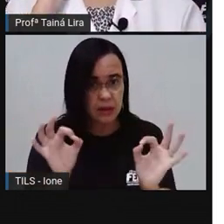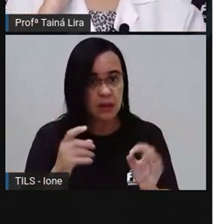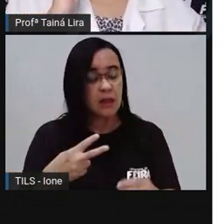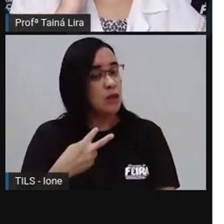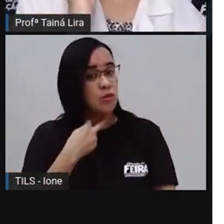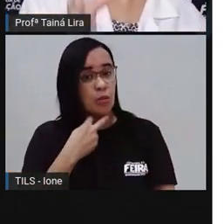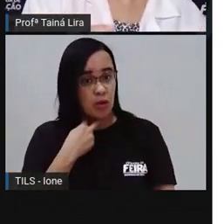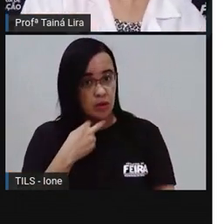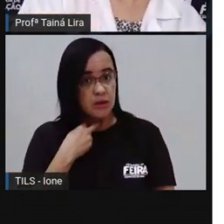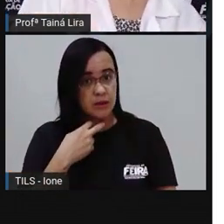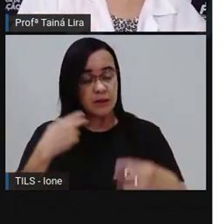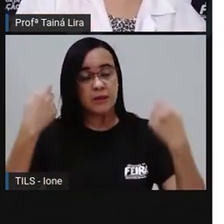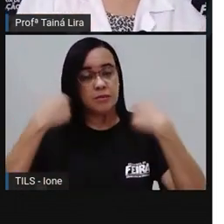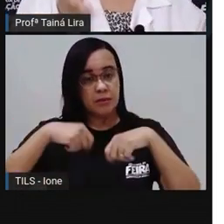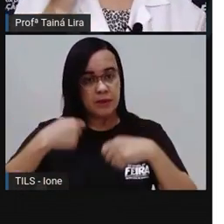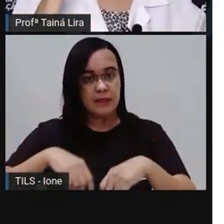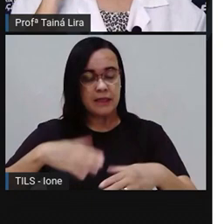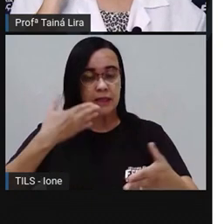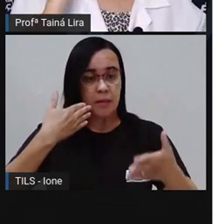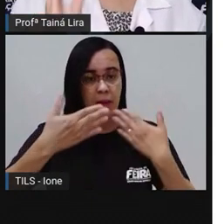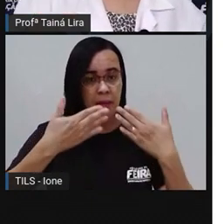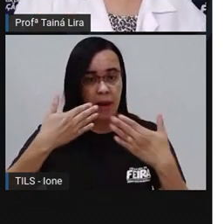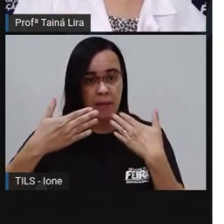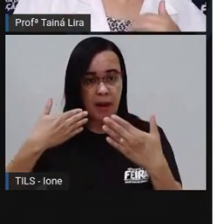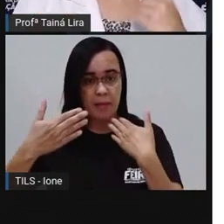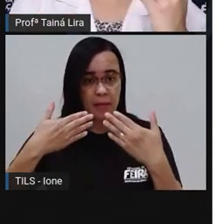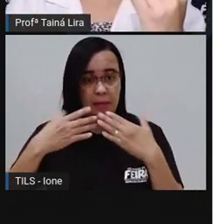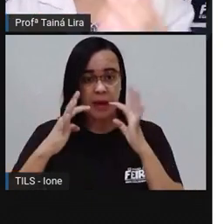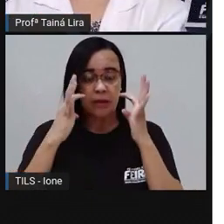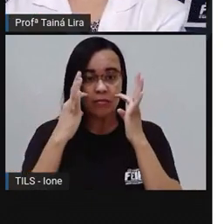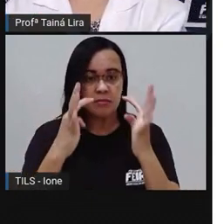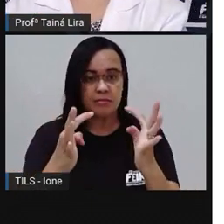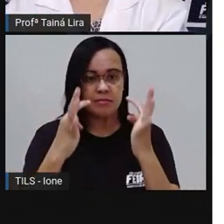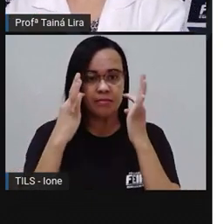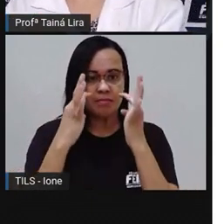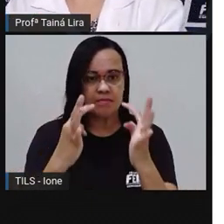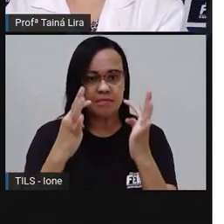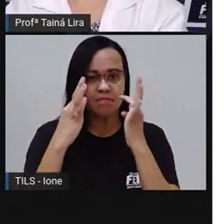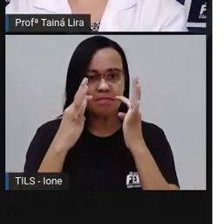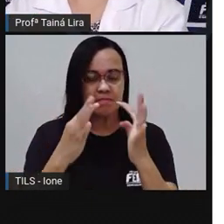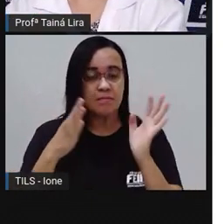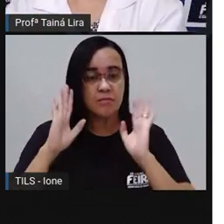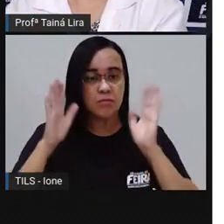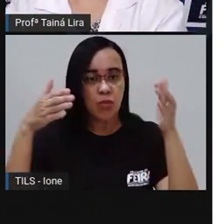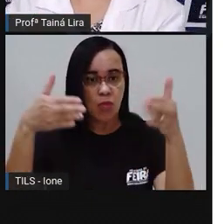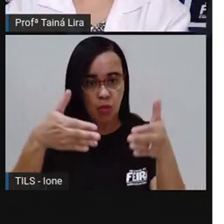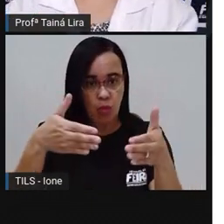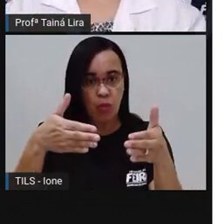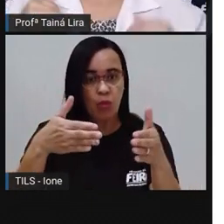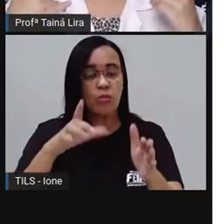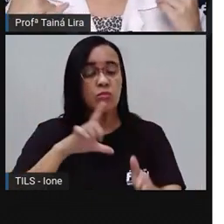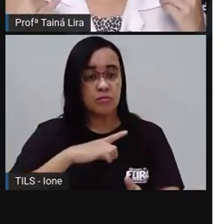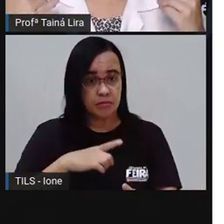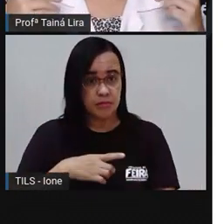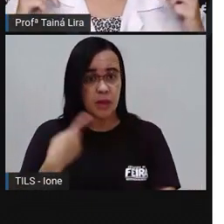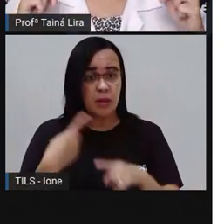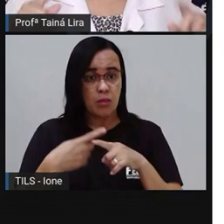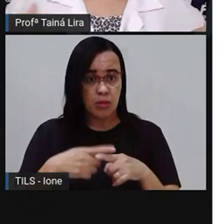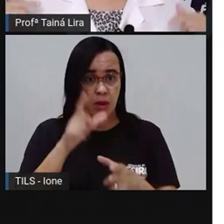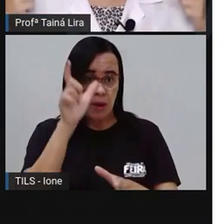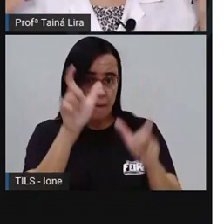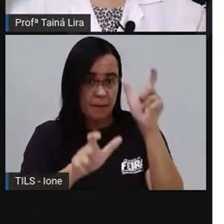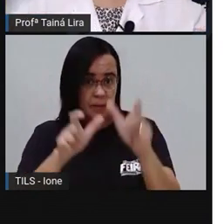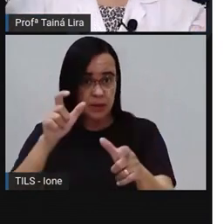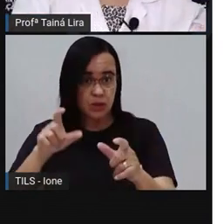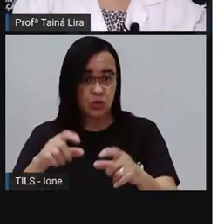conversa olhando para as pessoas. Então, como você não está vendo ali a pessoa que vai assistir o programa, você conversa